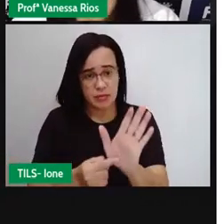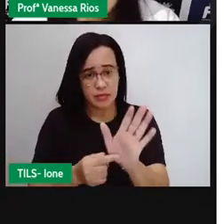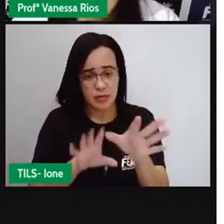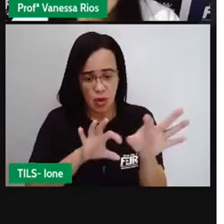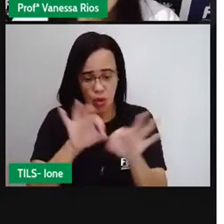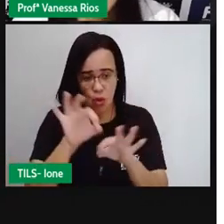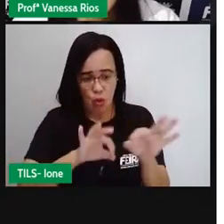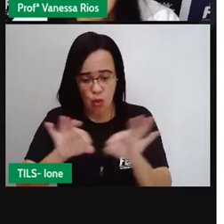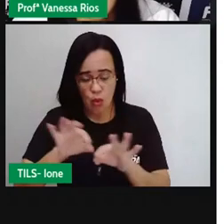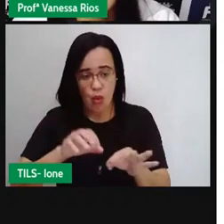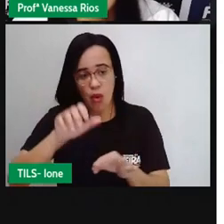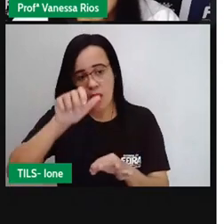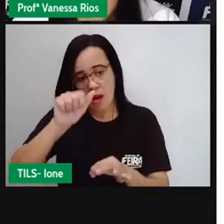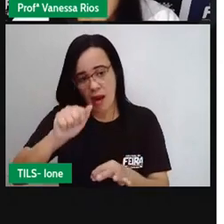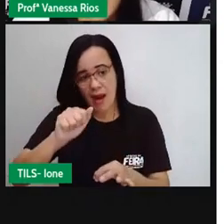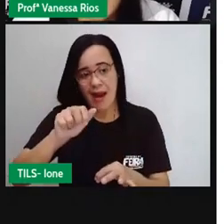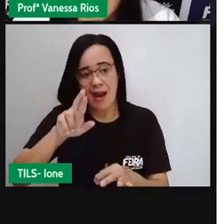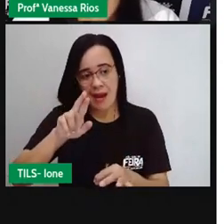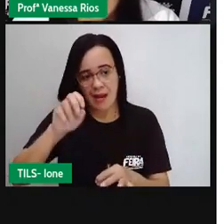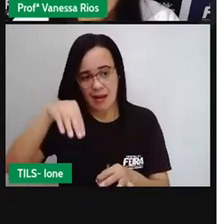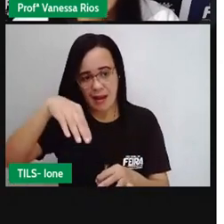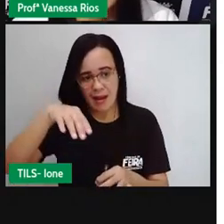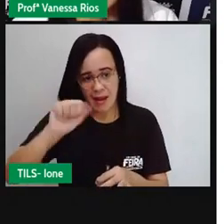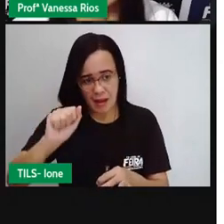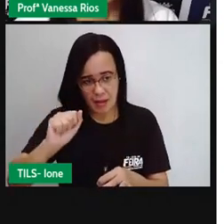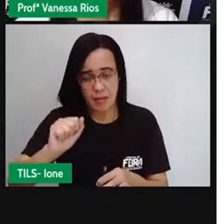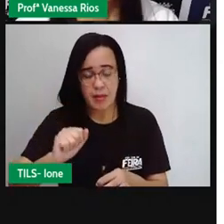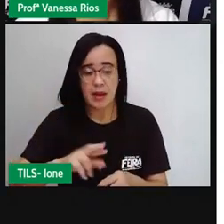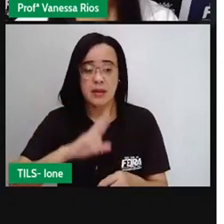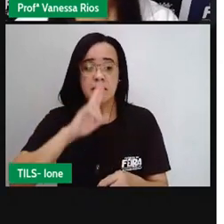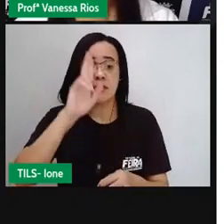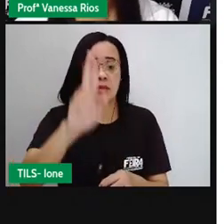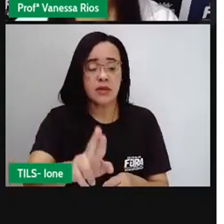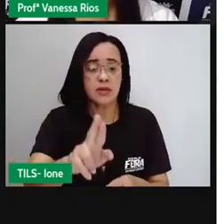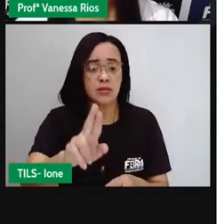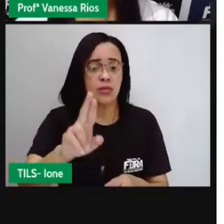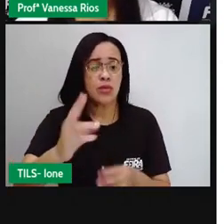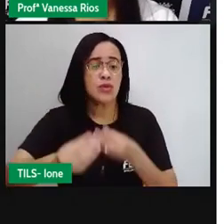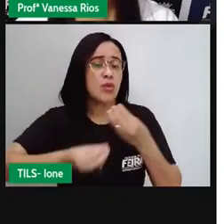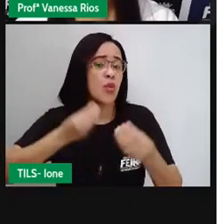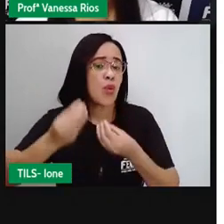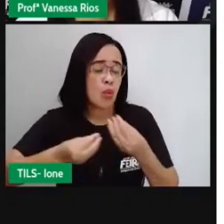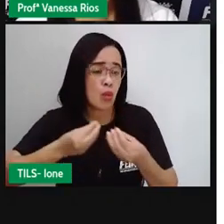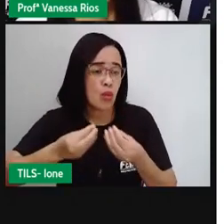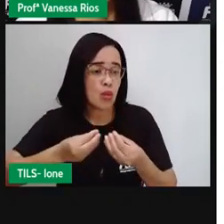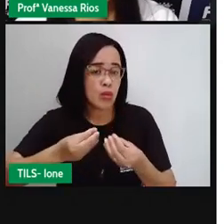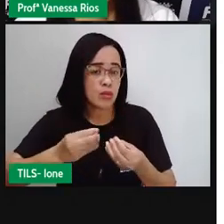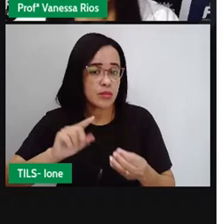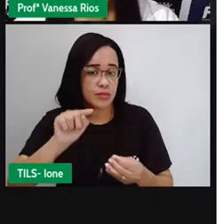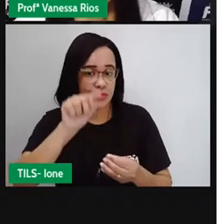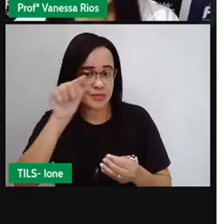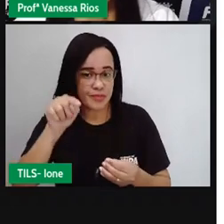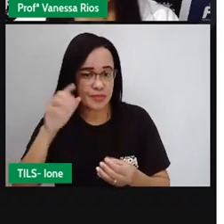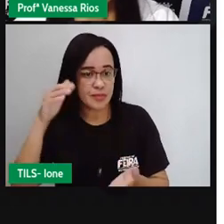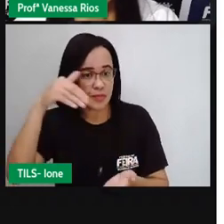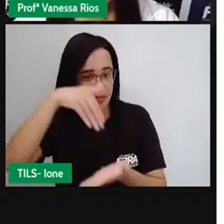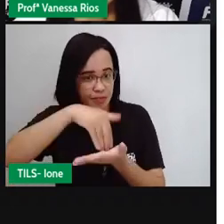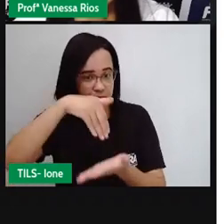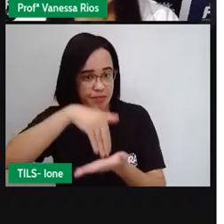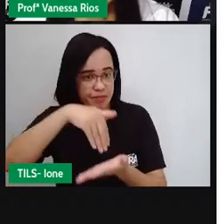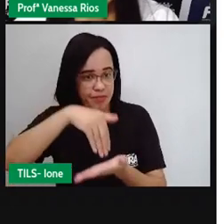armada pra achar um resultado a gente começa aqui na adição respondendo ó pela